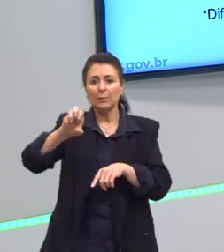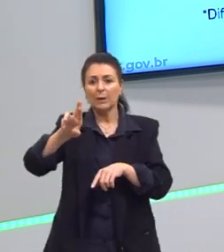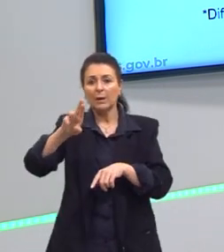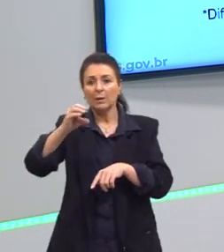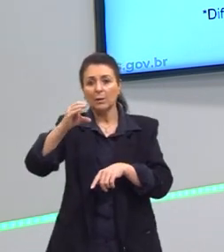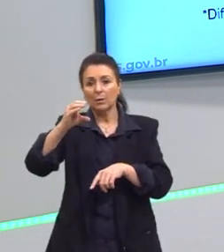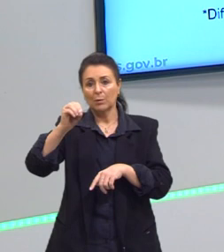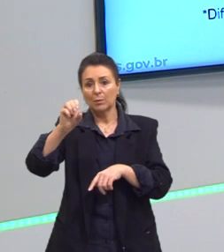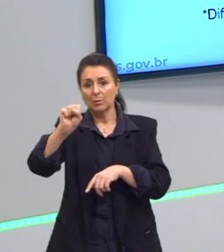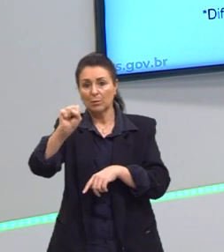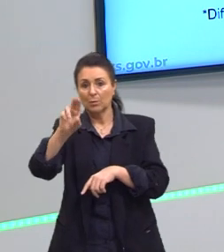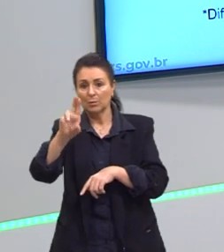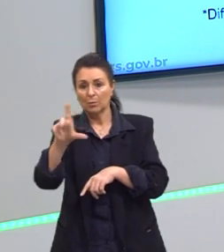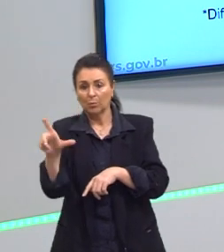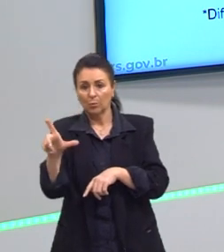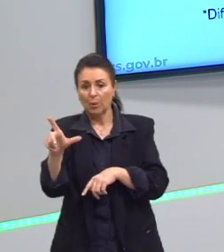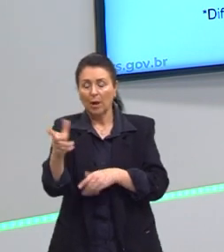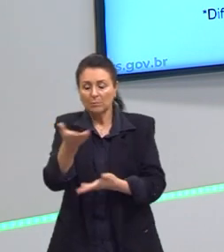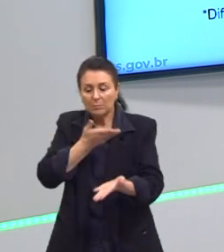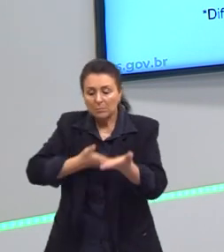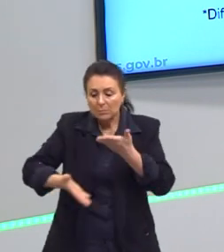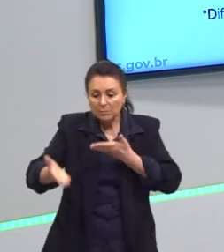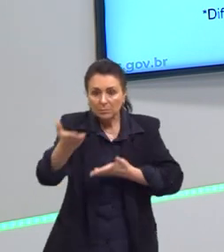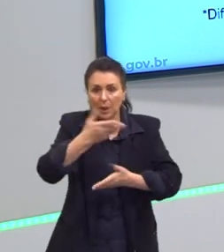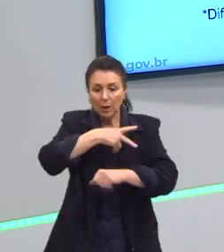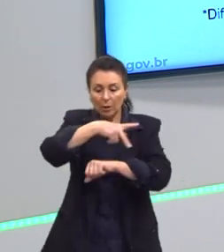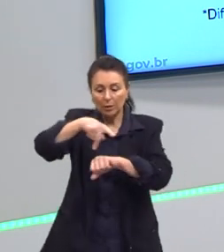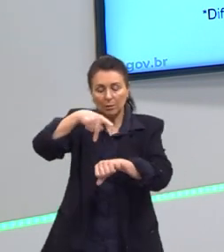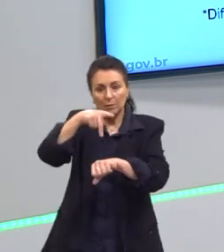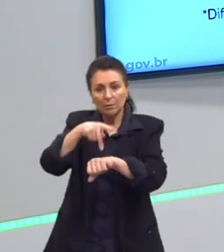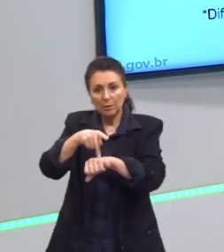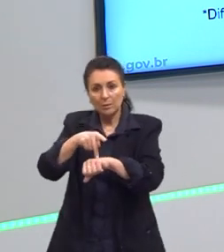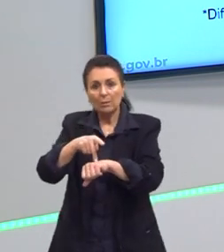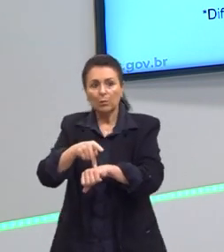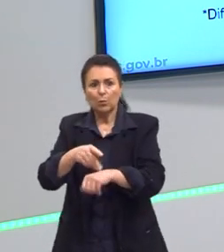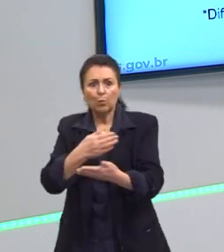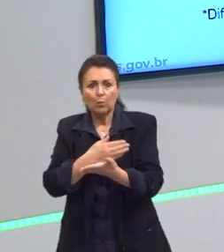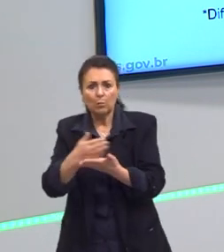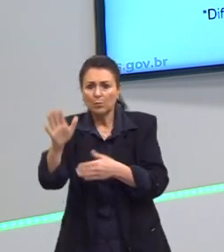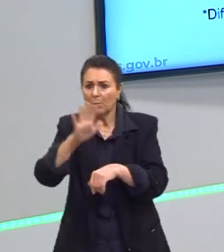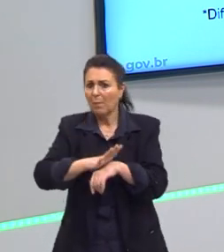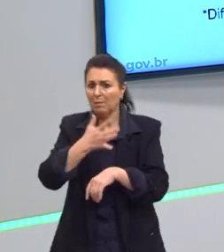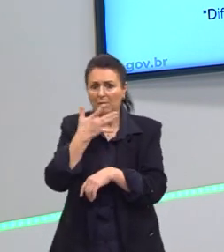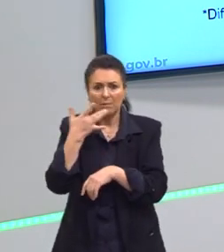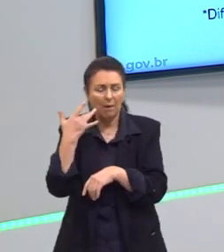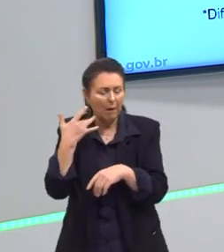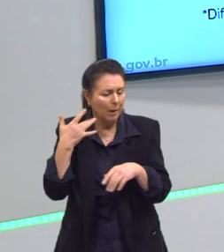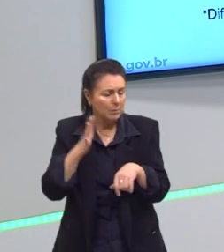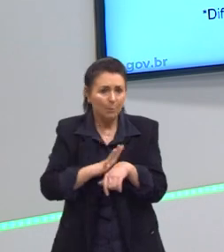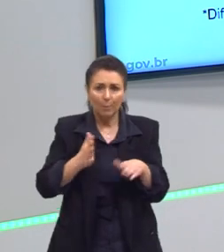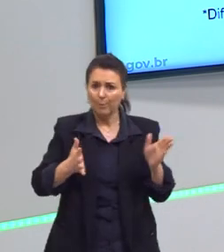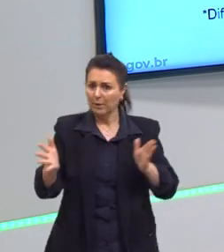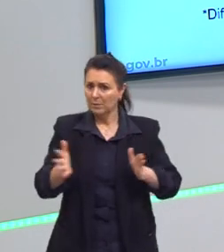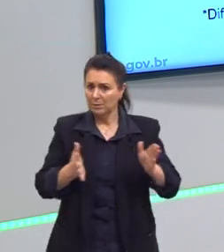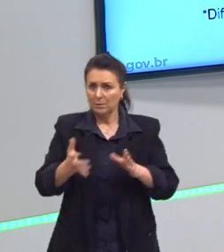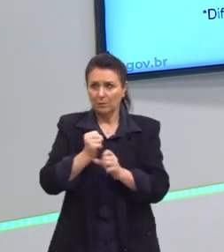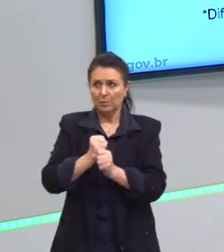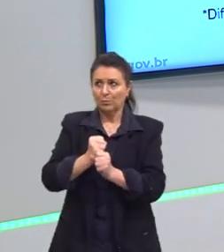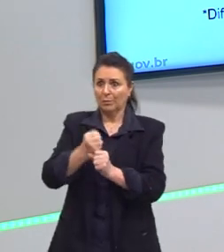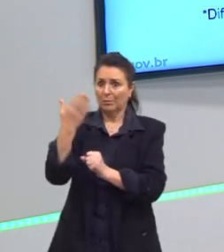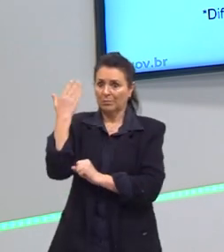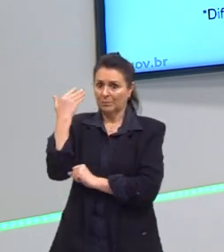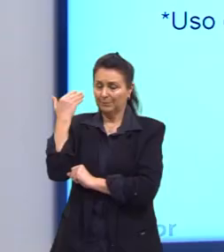o nosso trânsito nos países do Mercosul se tornou muito fácil, muito mais acessível do que era há alguns anos atrás.